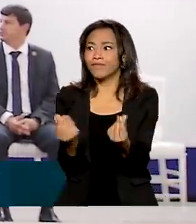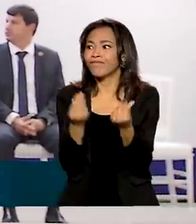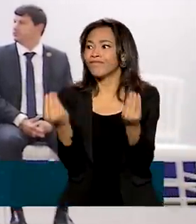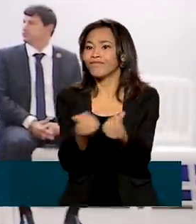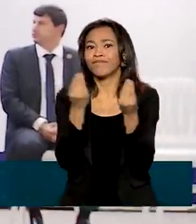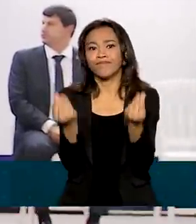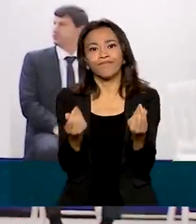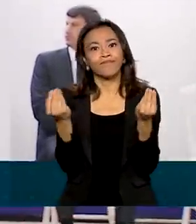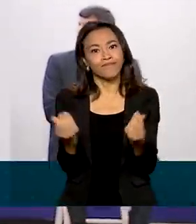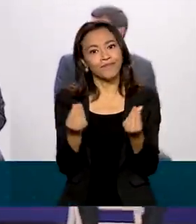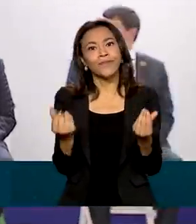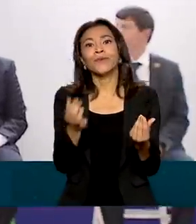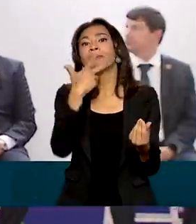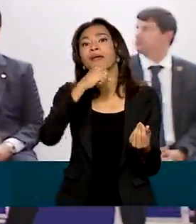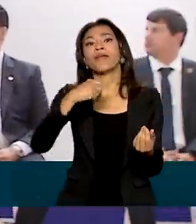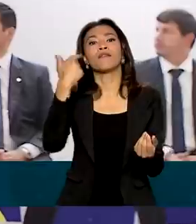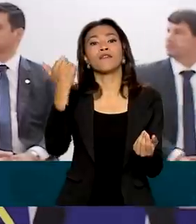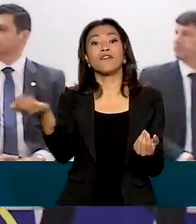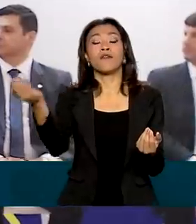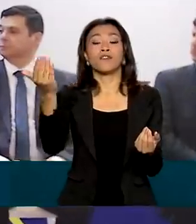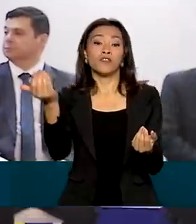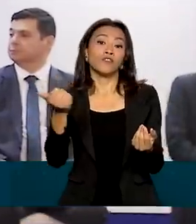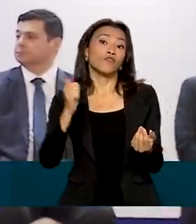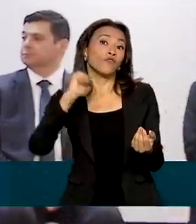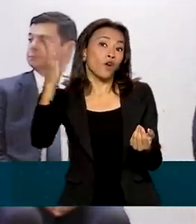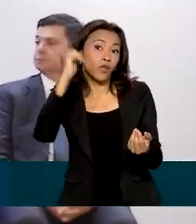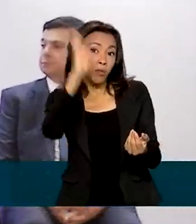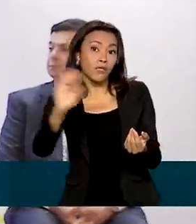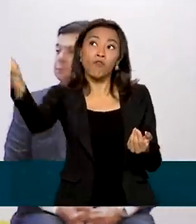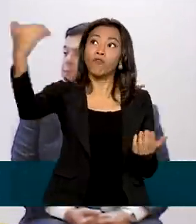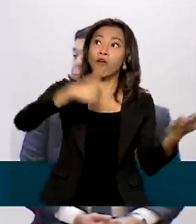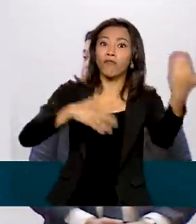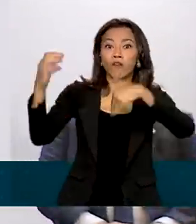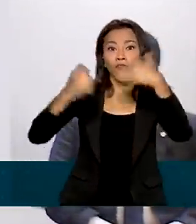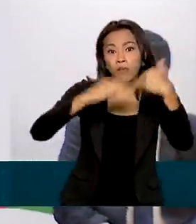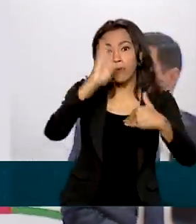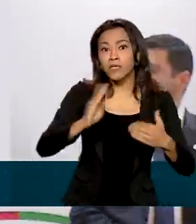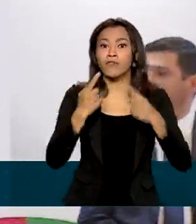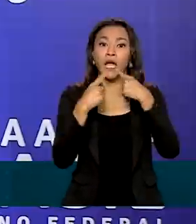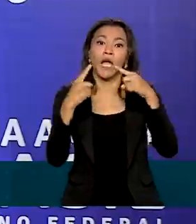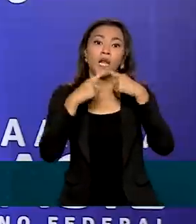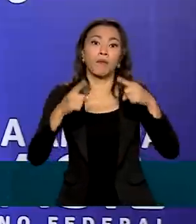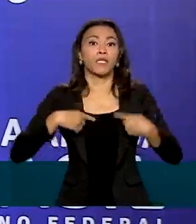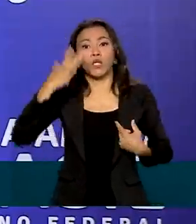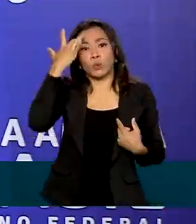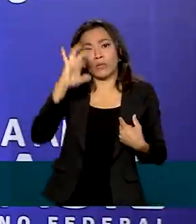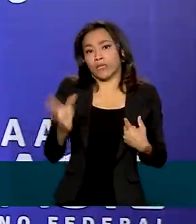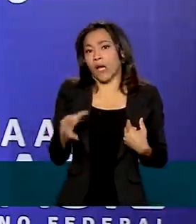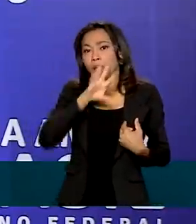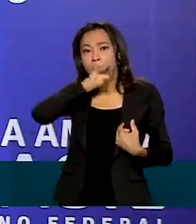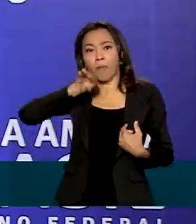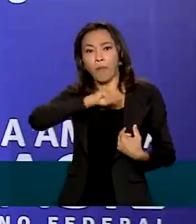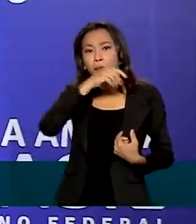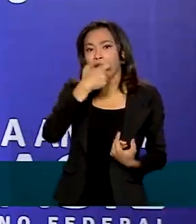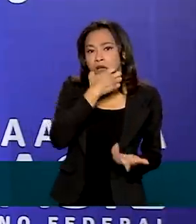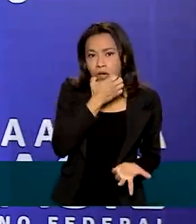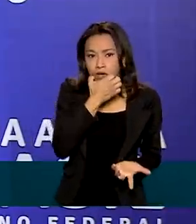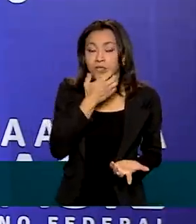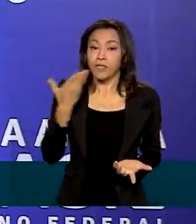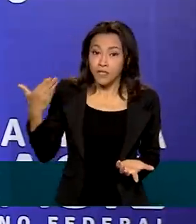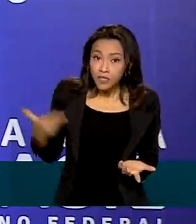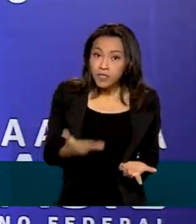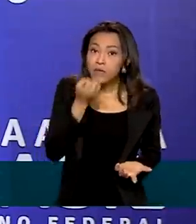tem com o turista estrangeiro, que é a língua, que é o que todo mundo fala reclamando lá fora. Outra coisa, gera competitividade